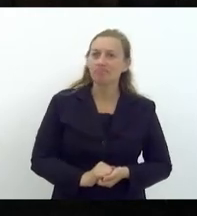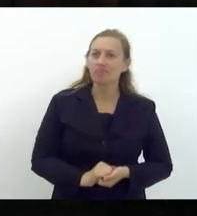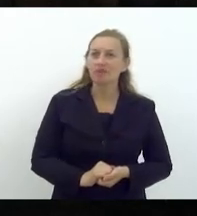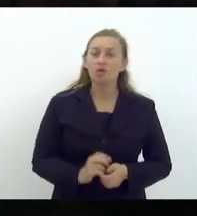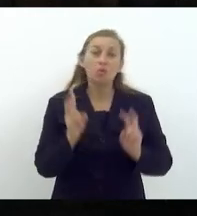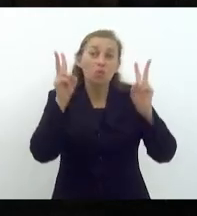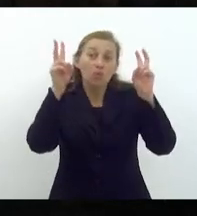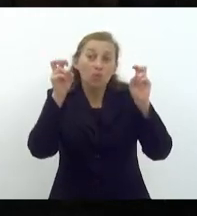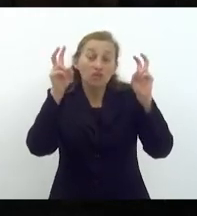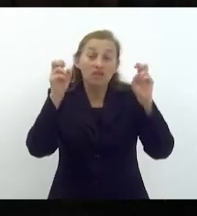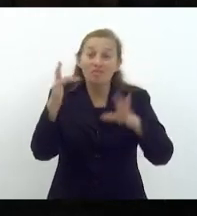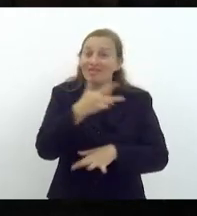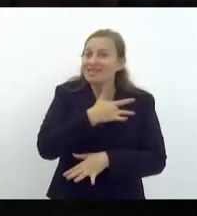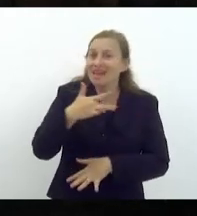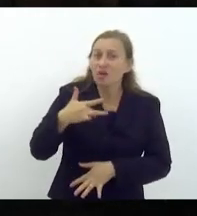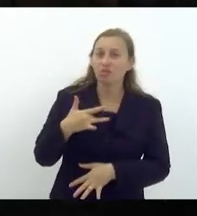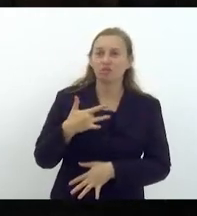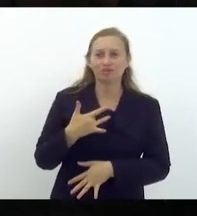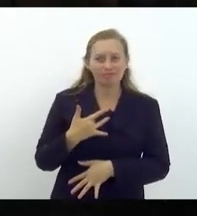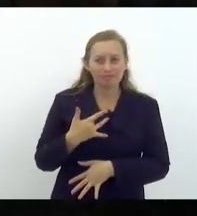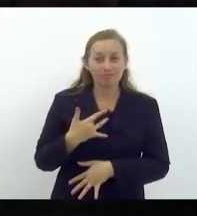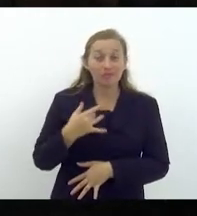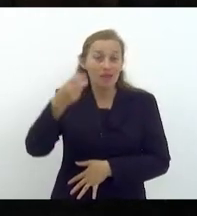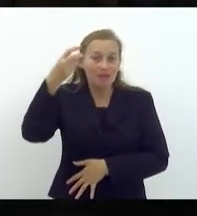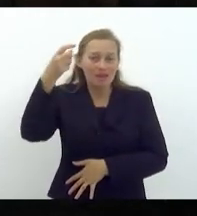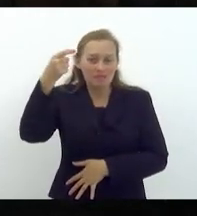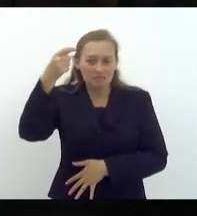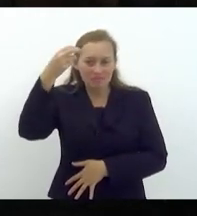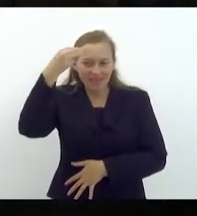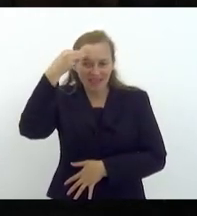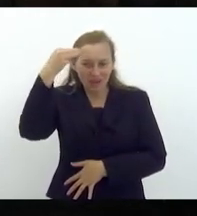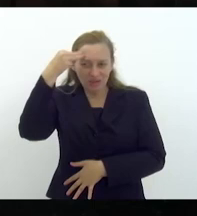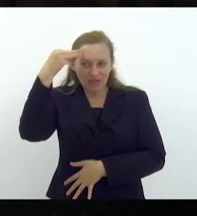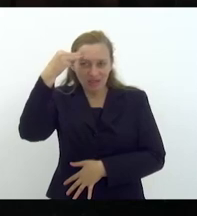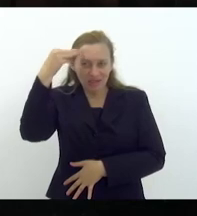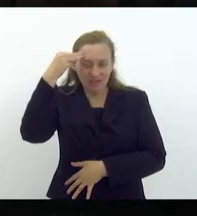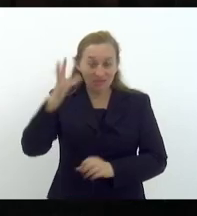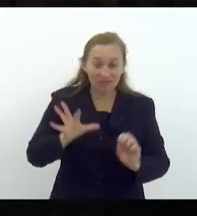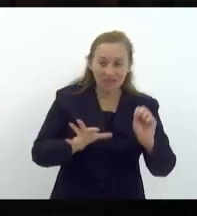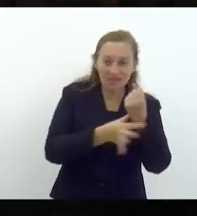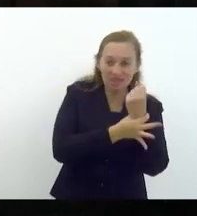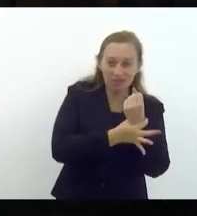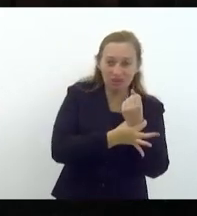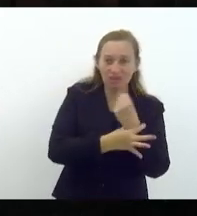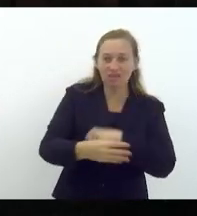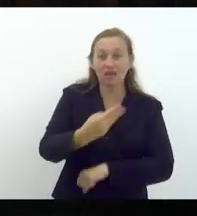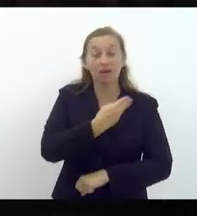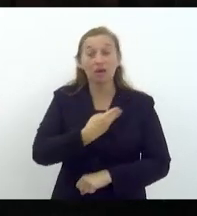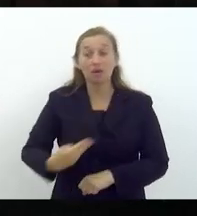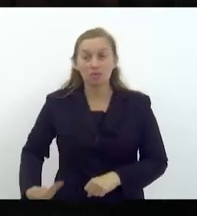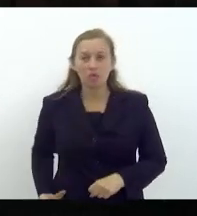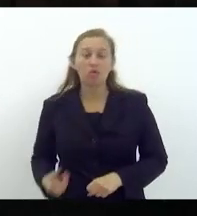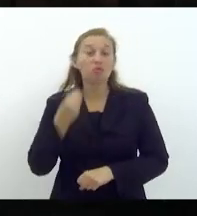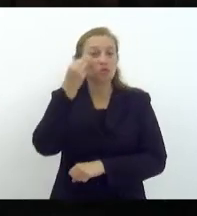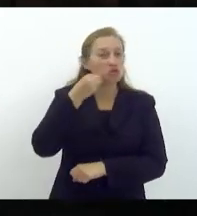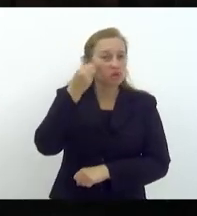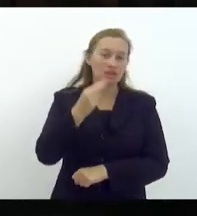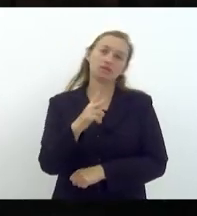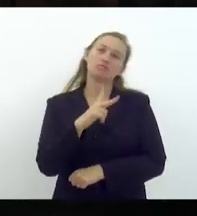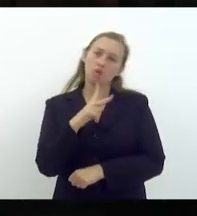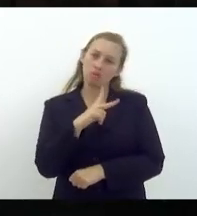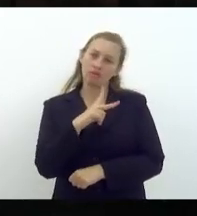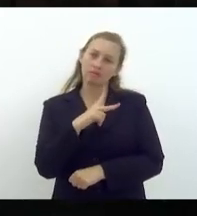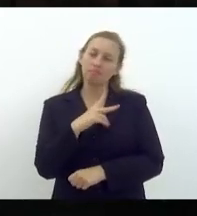fala sobre a saúde mental do agente de segurança pública. até por experiência própria.